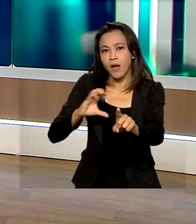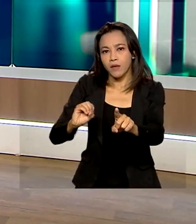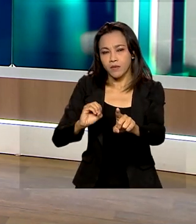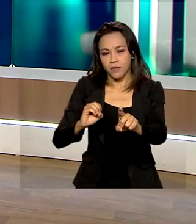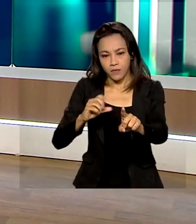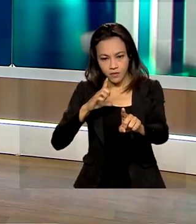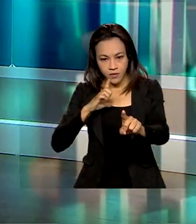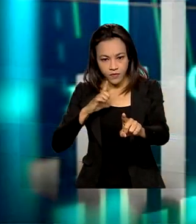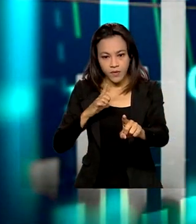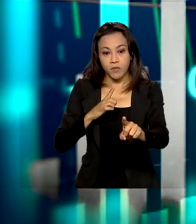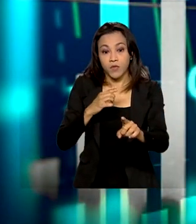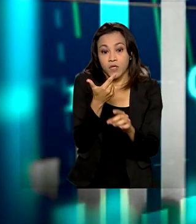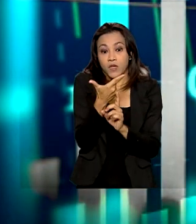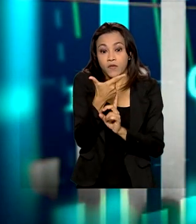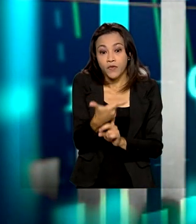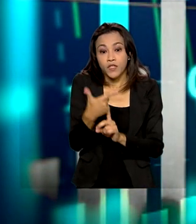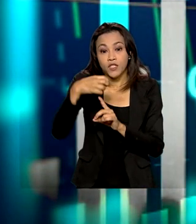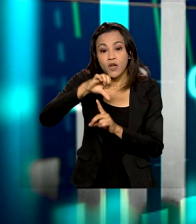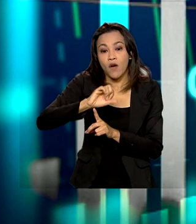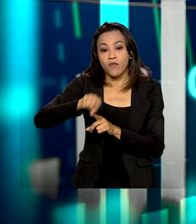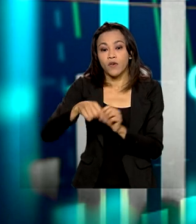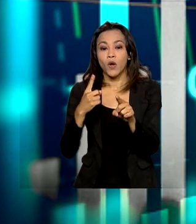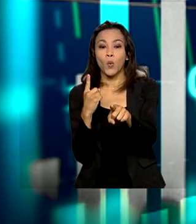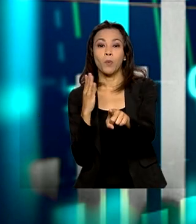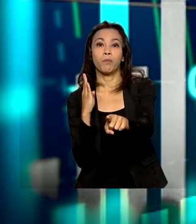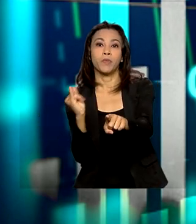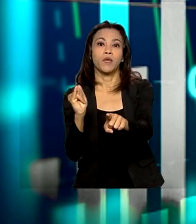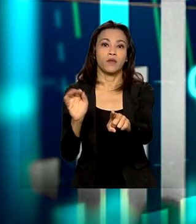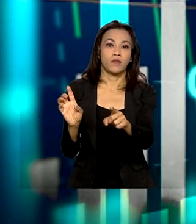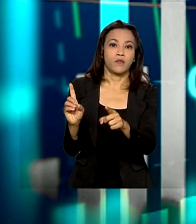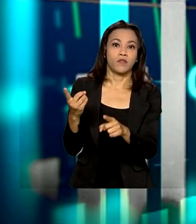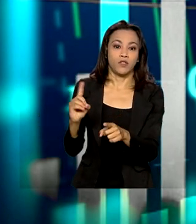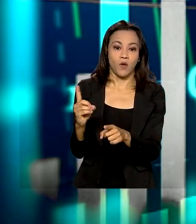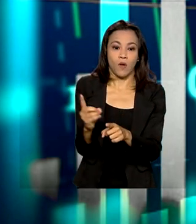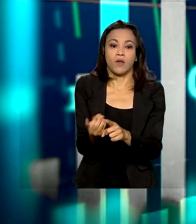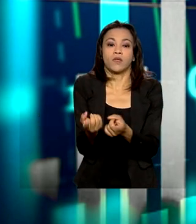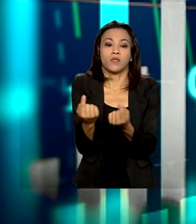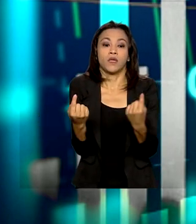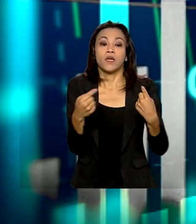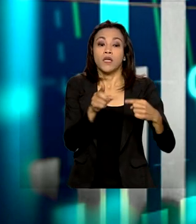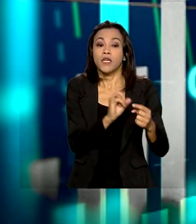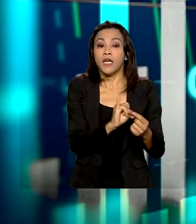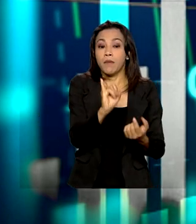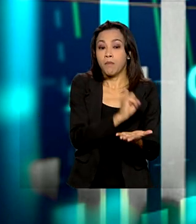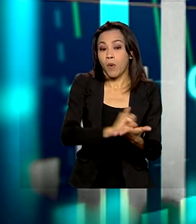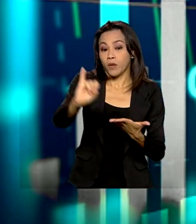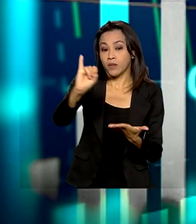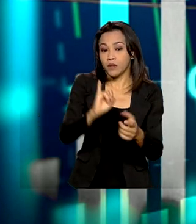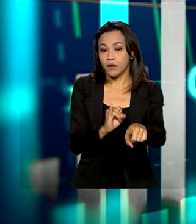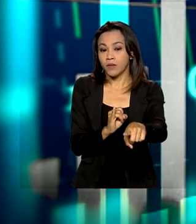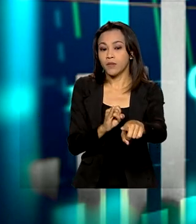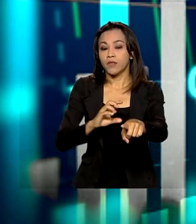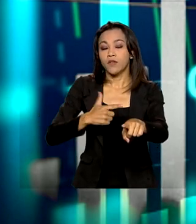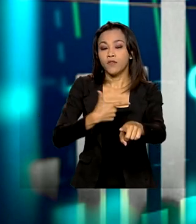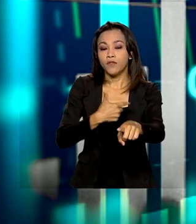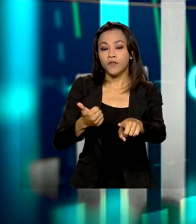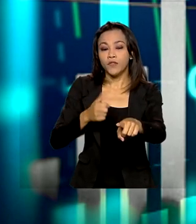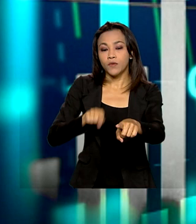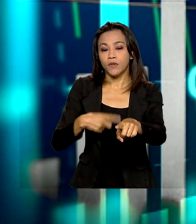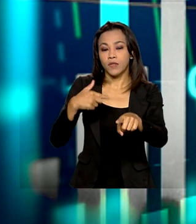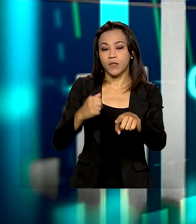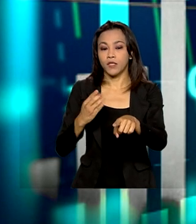exportações na ordem de 29,1 bilhões de dólares, contra importações em torno de 21,7 bilhões